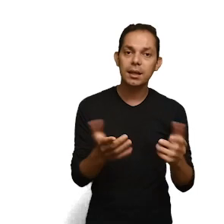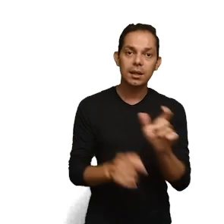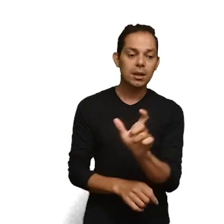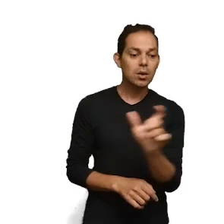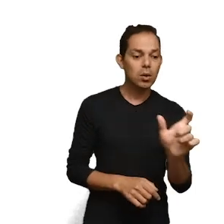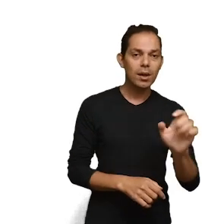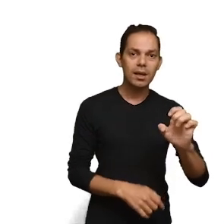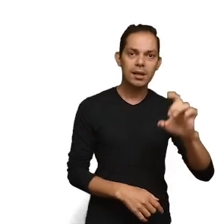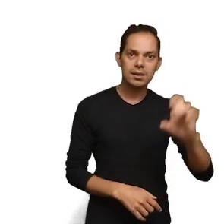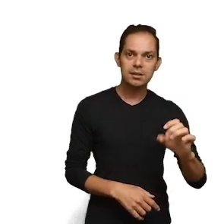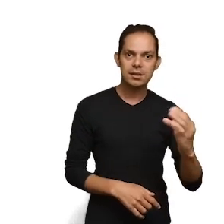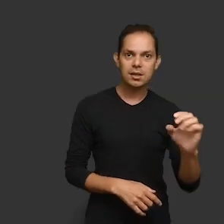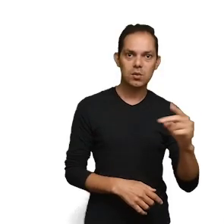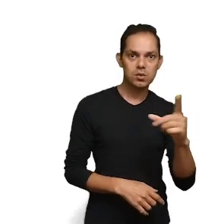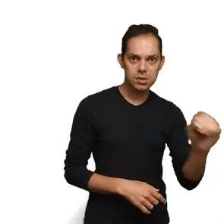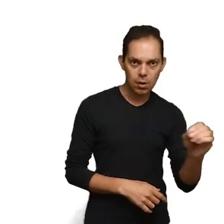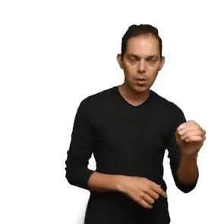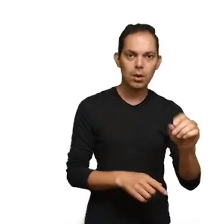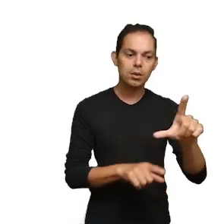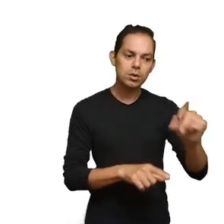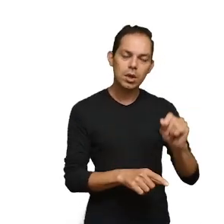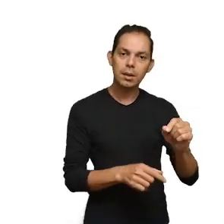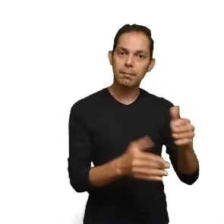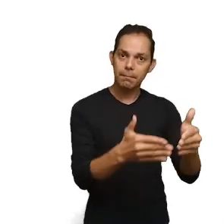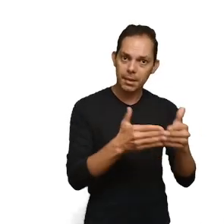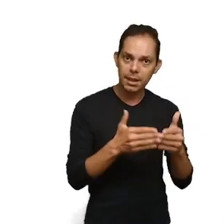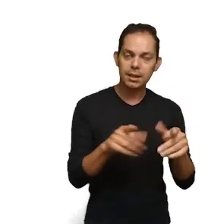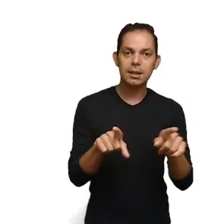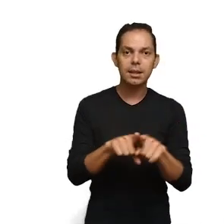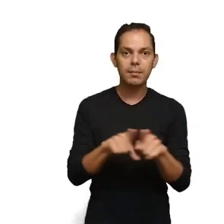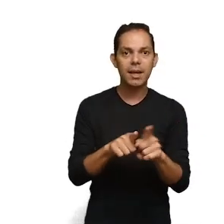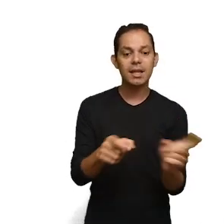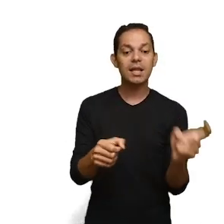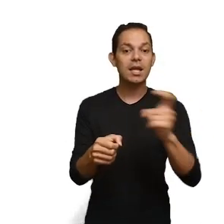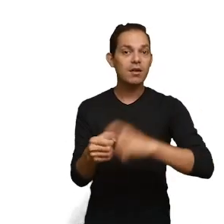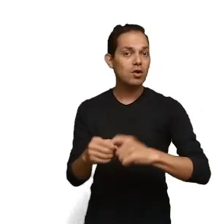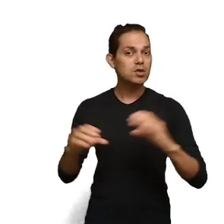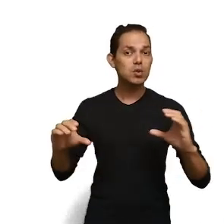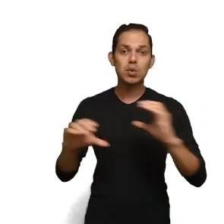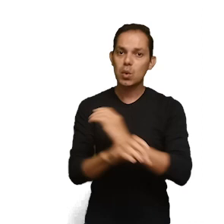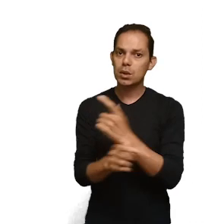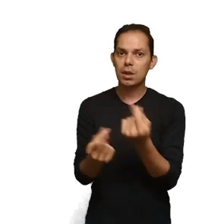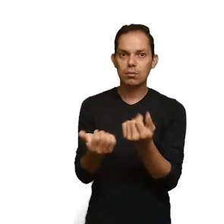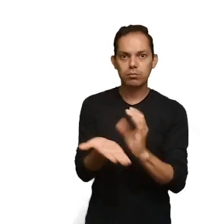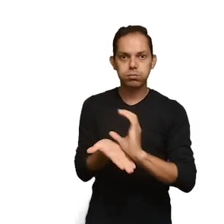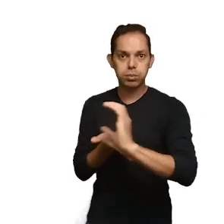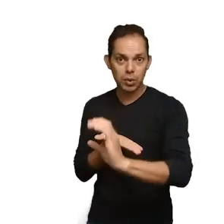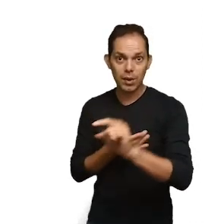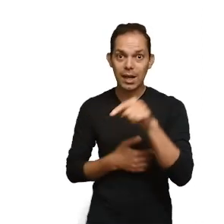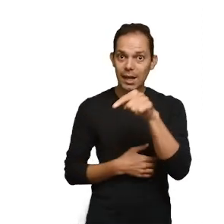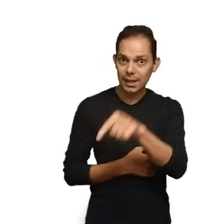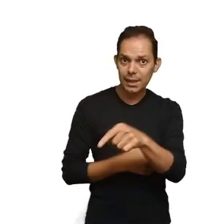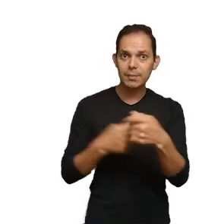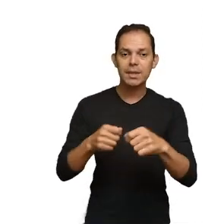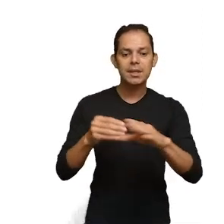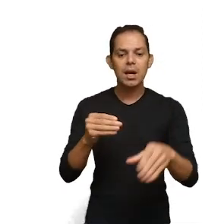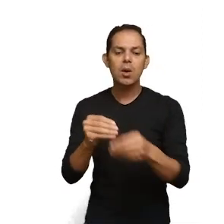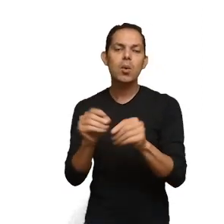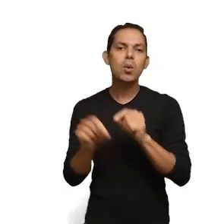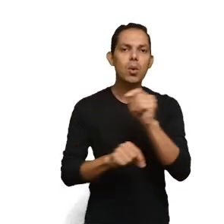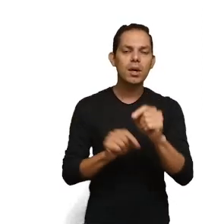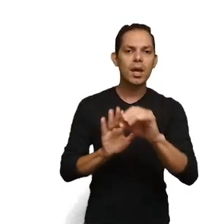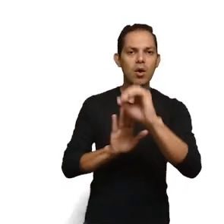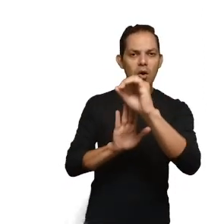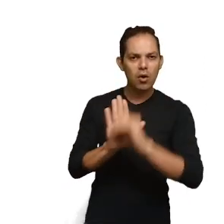Na aba Execução, vá em Solicitações e depois em Devolução Integral de Recursos. Ali deve ser